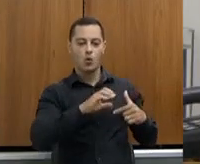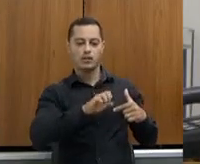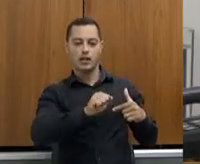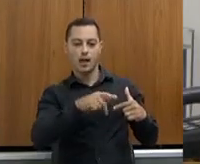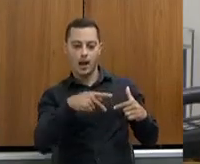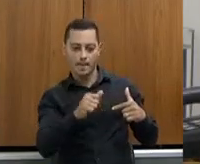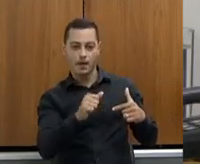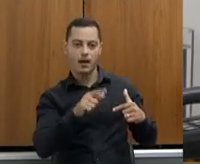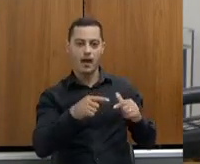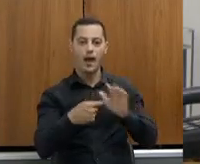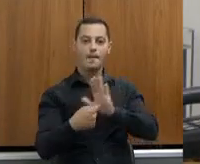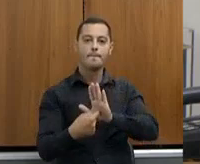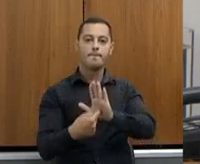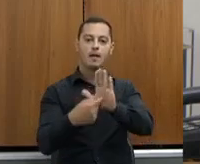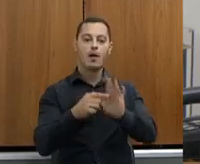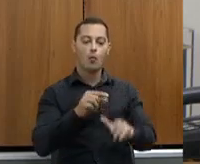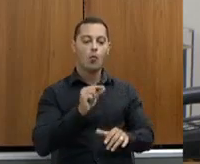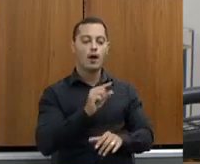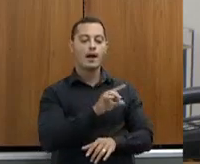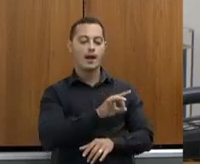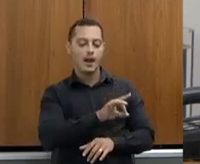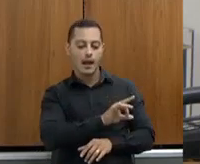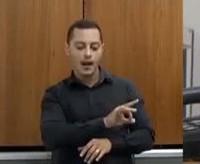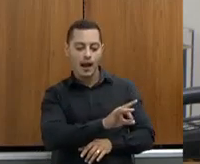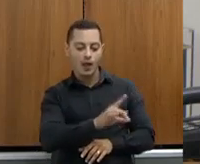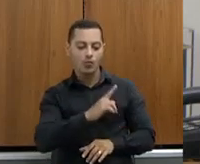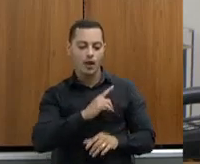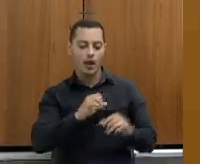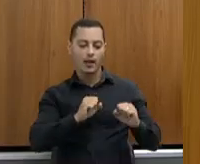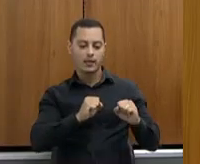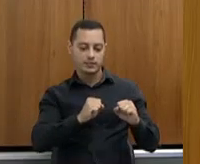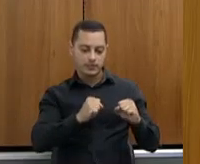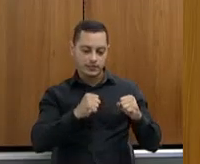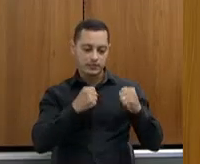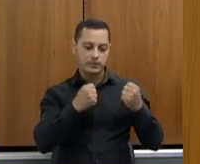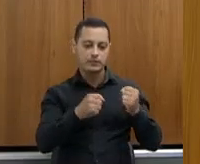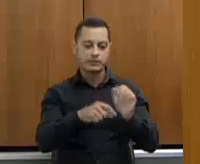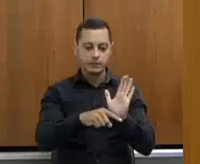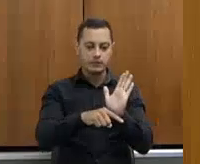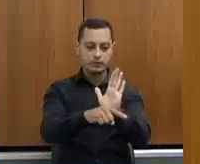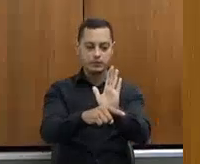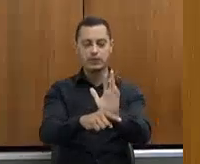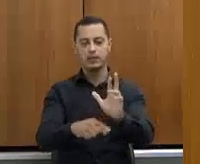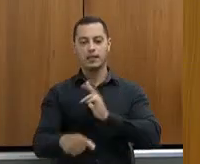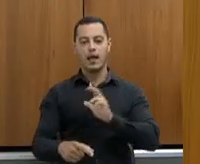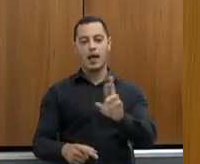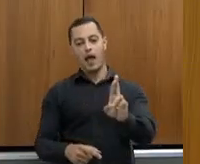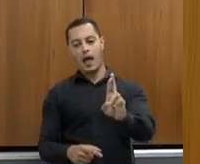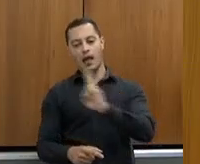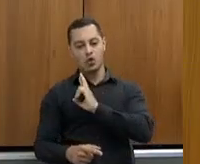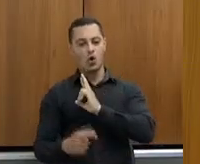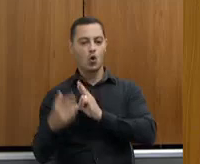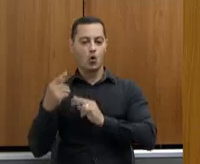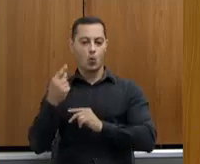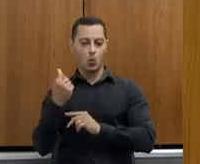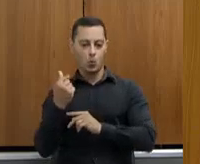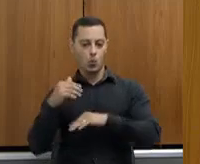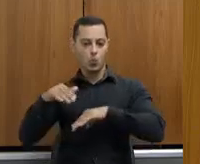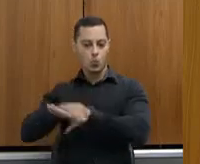cada um está entregando como recurso público para o cofre do Estado. Você tem aí as suas considerações?